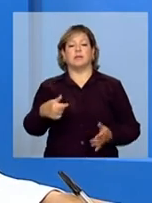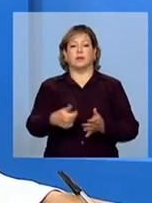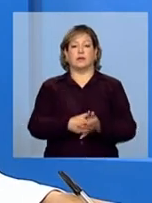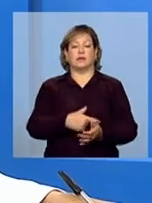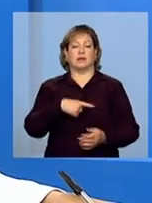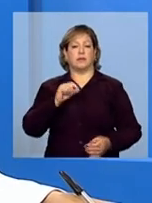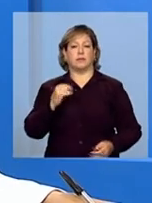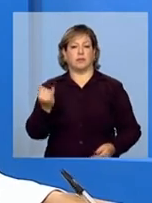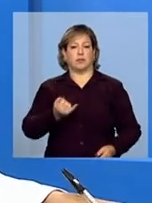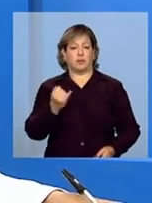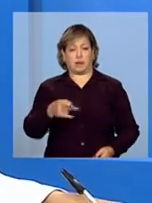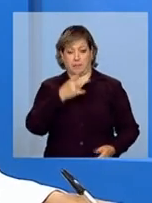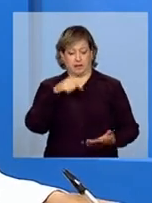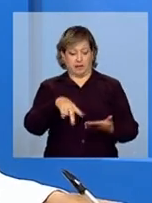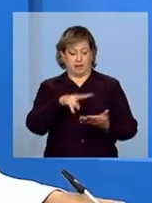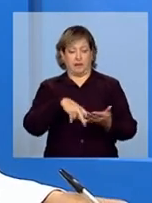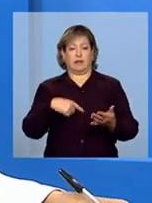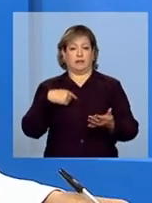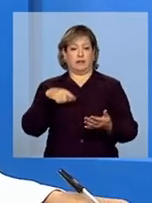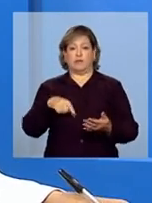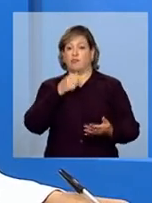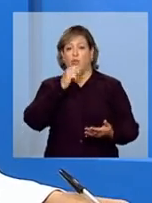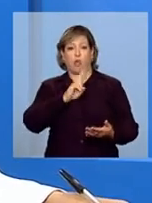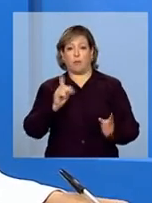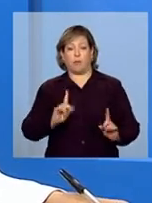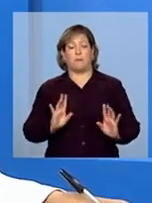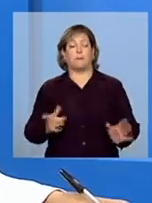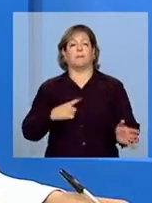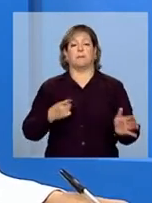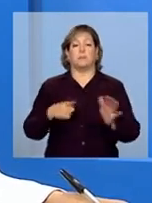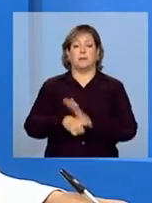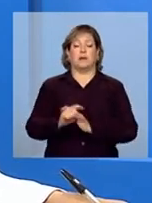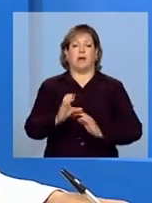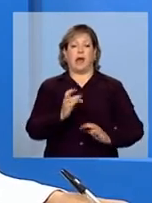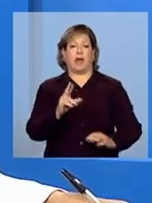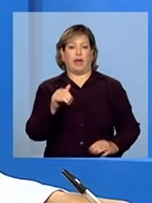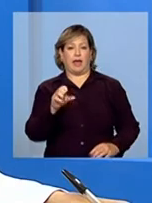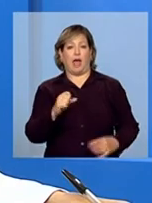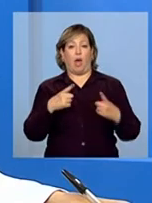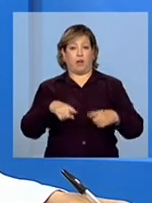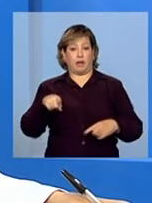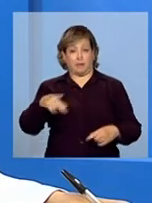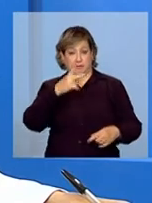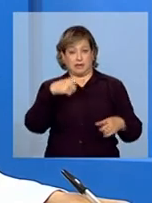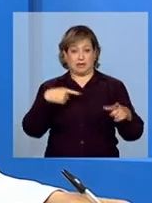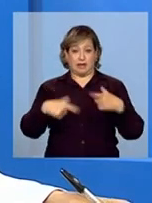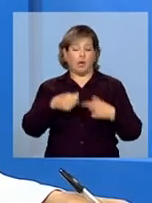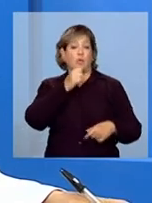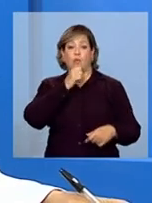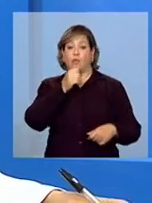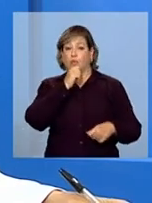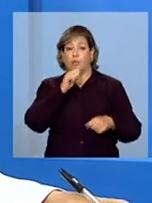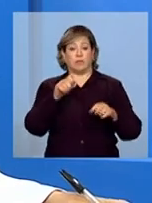mesmo. A pessoa diz assim, ela não se identifica e diz assim, o Crason de trabalho não possui computador para acesso à internet.